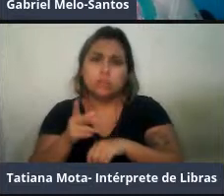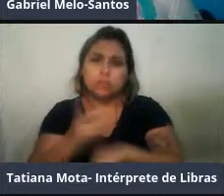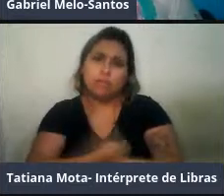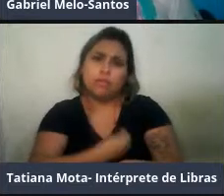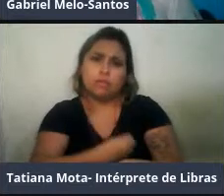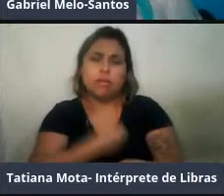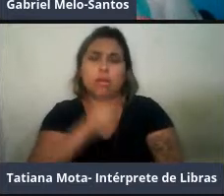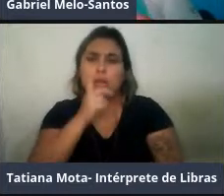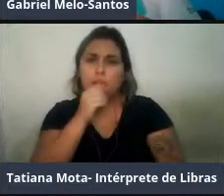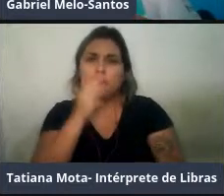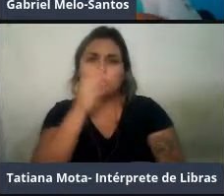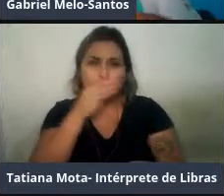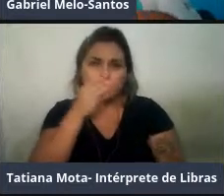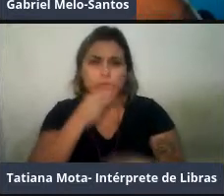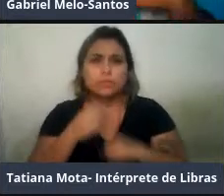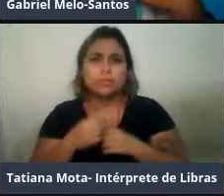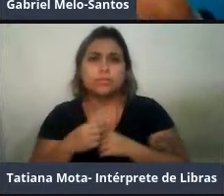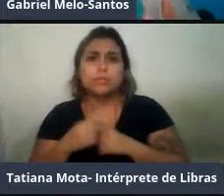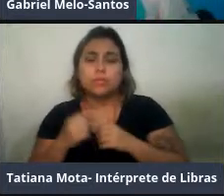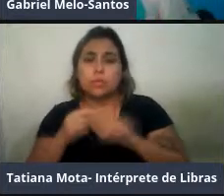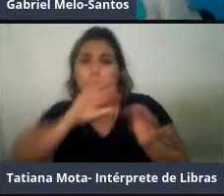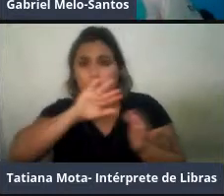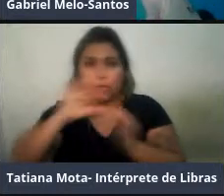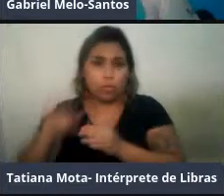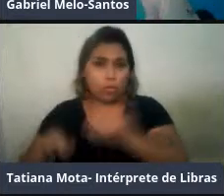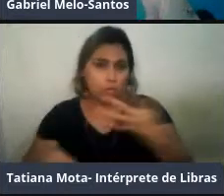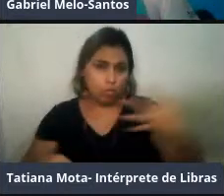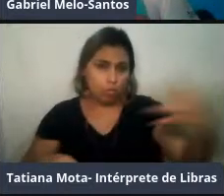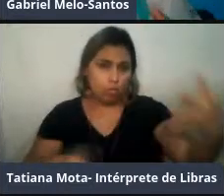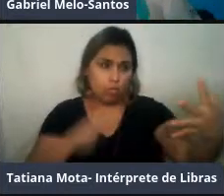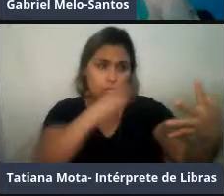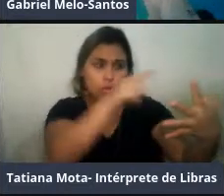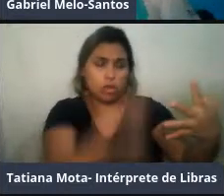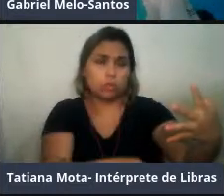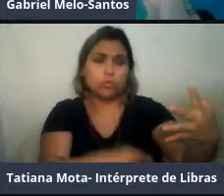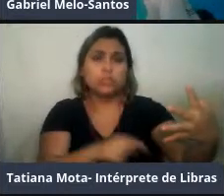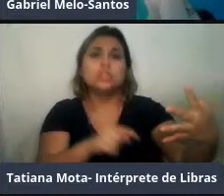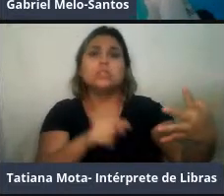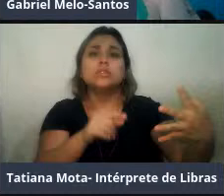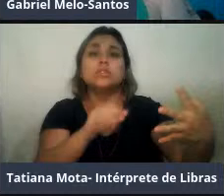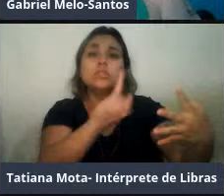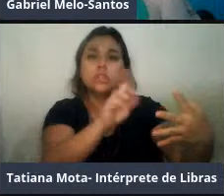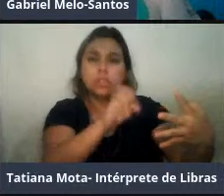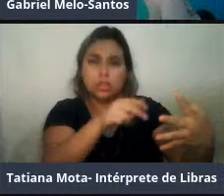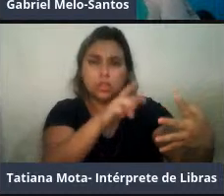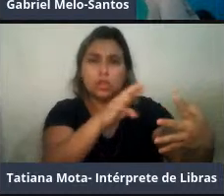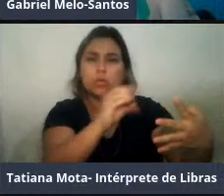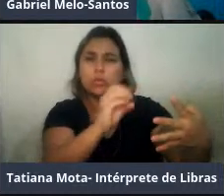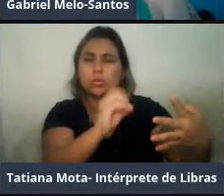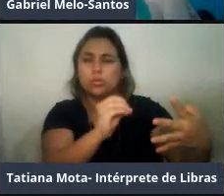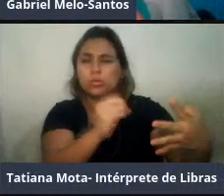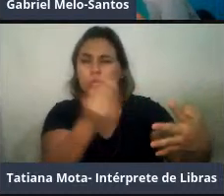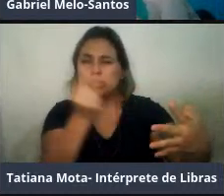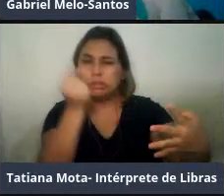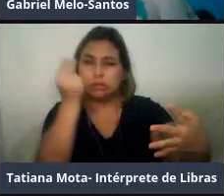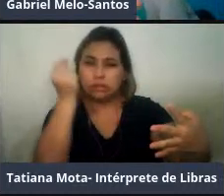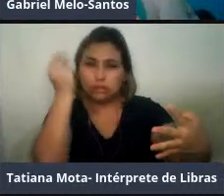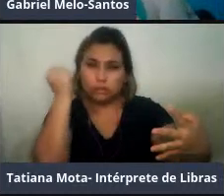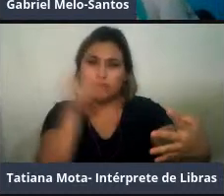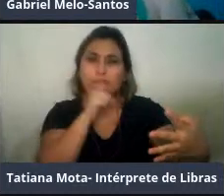E os outros quatro gêneros são mais antigos, né, são linhagens antigas, como